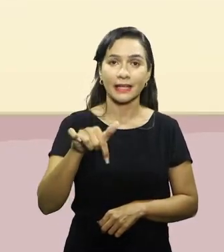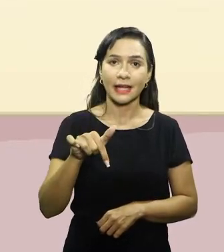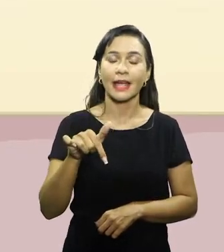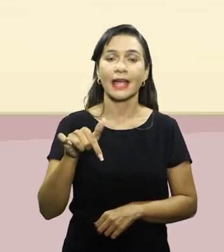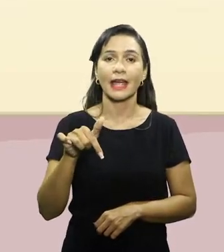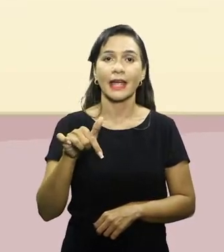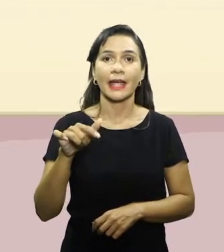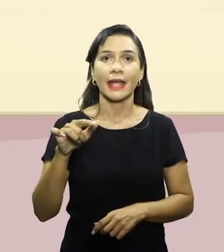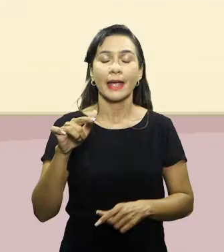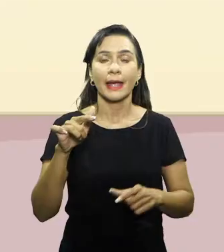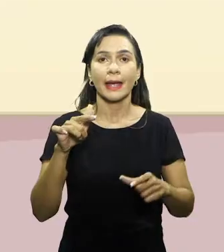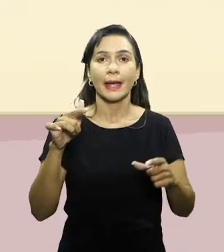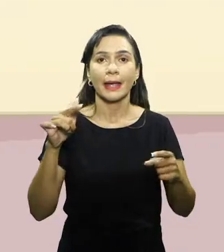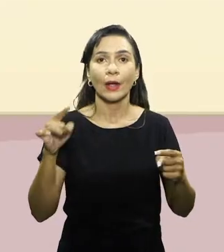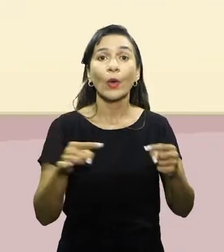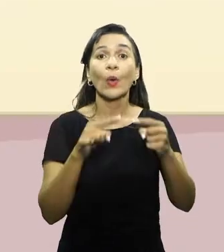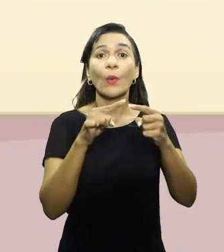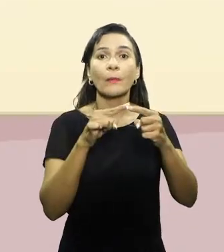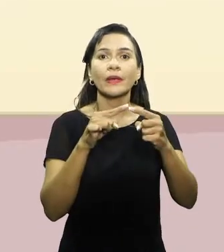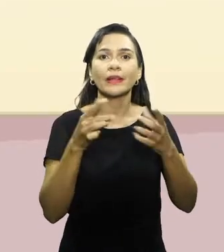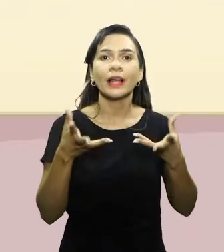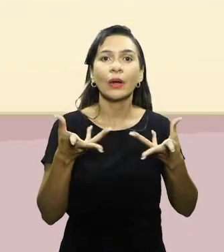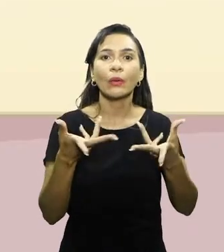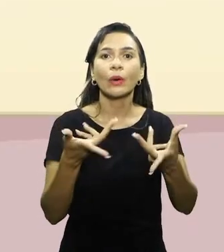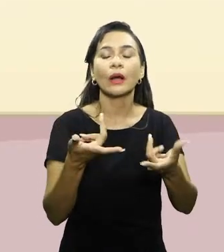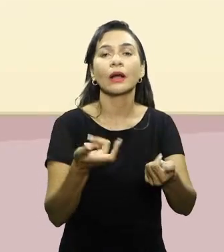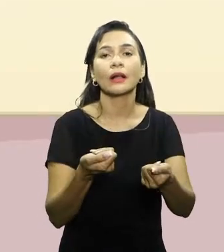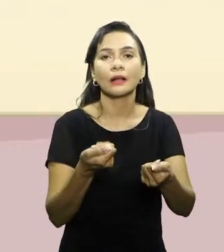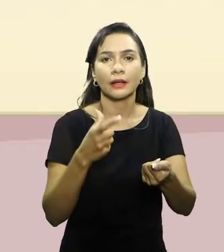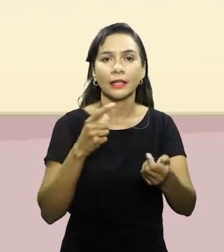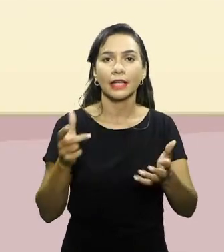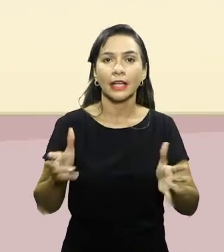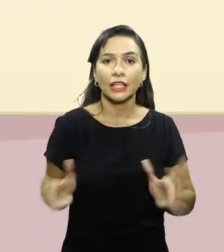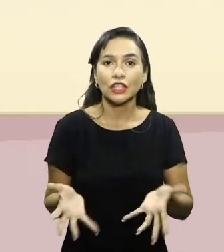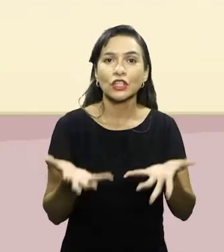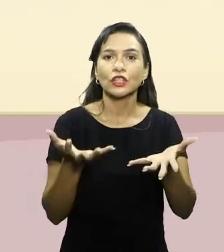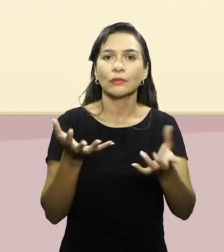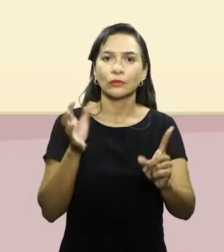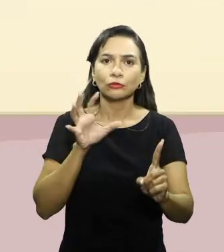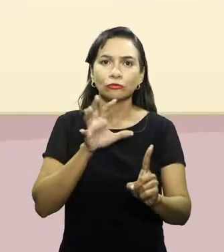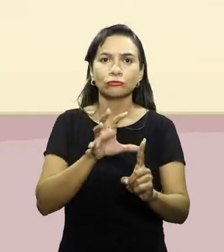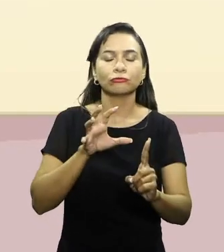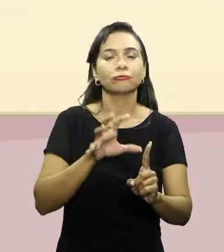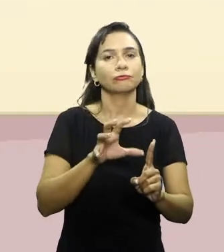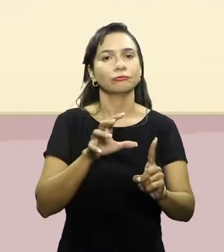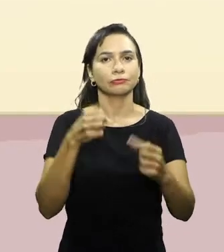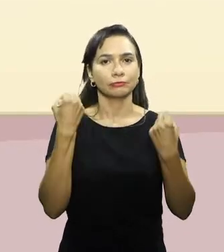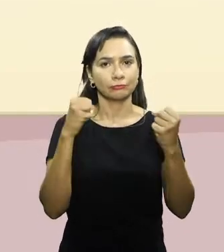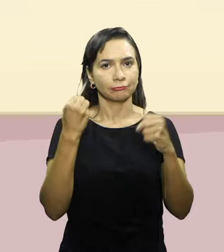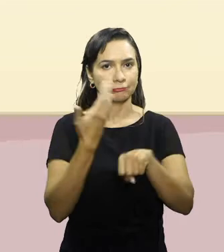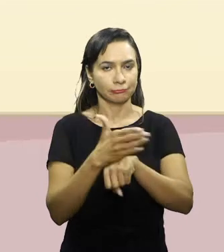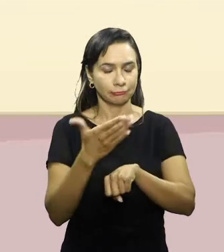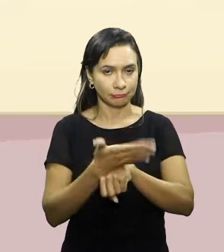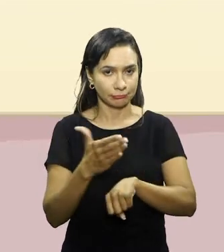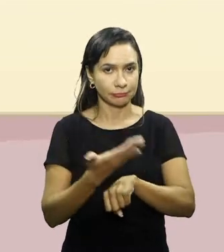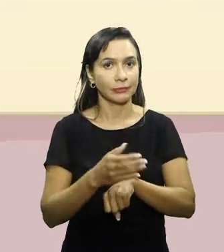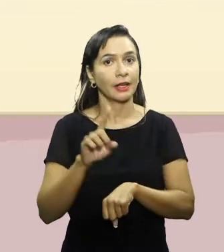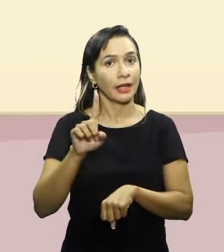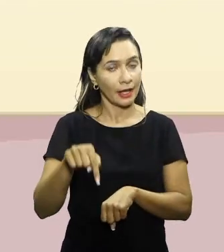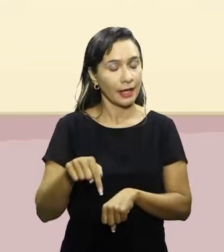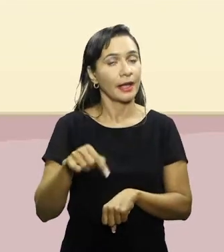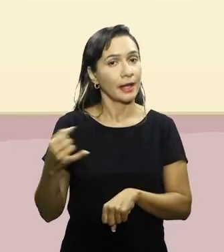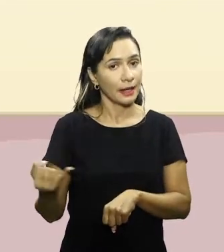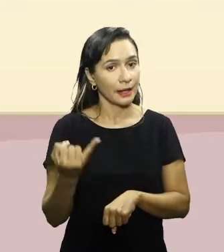De certa forma, gera estímulos diferentes ao exercício. É importante destacar também que a intensidade é